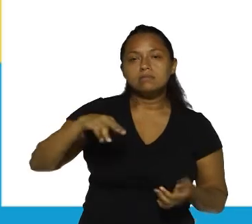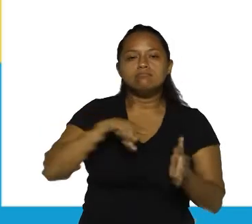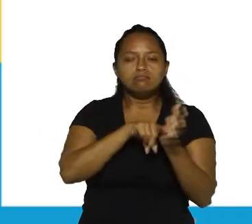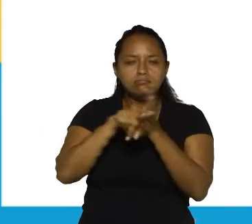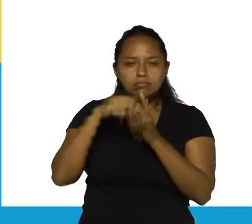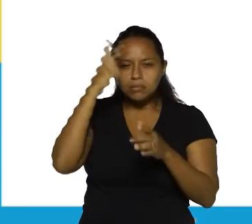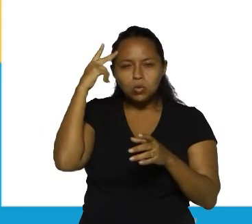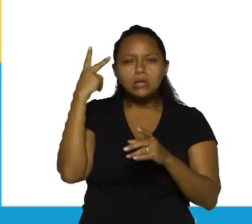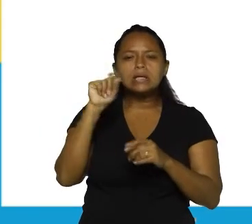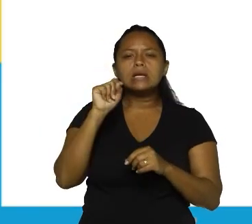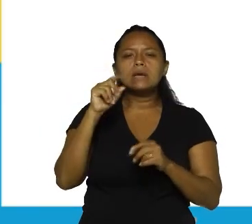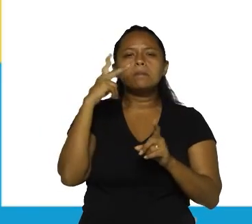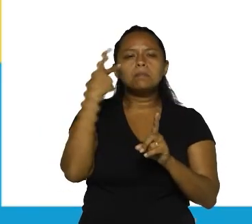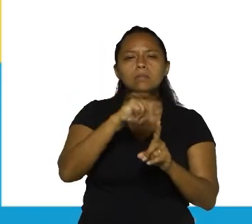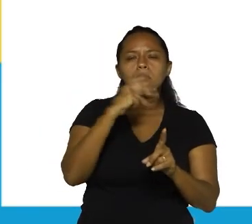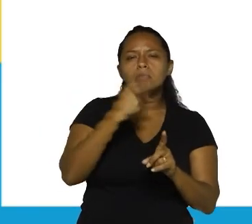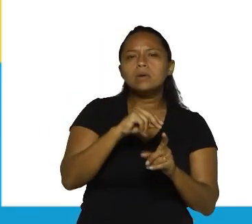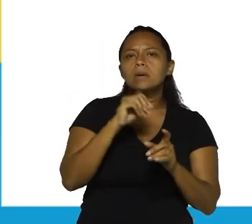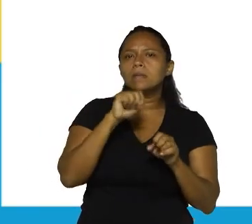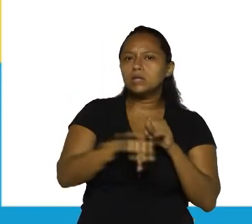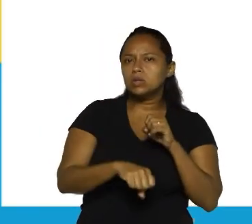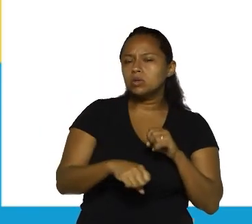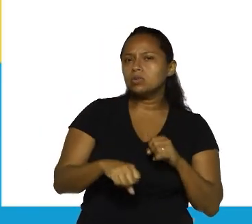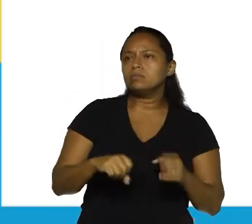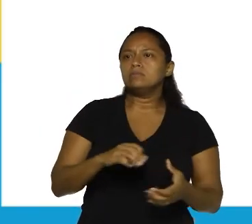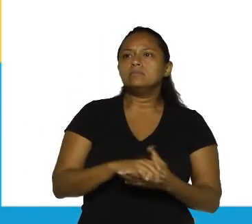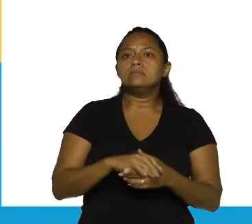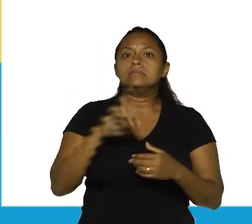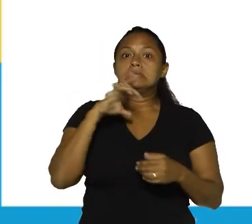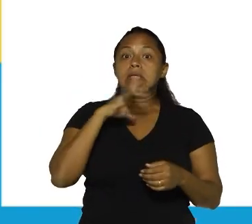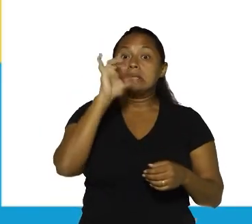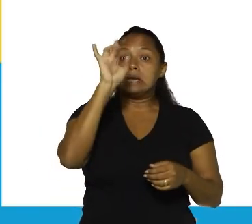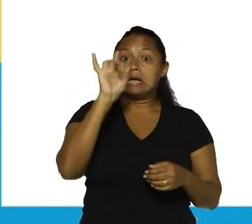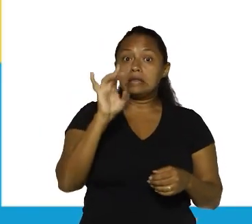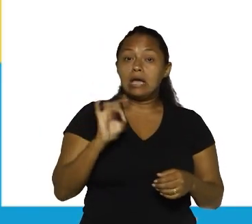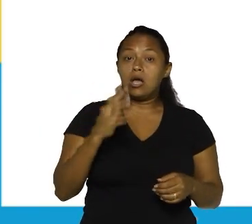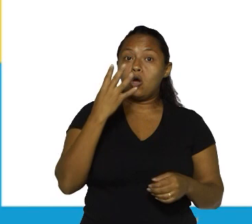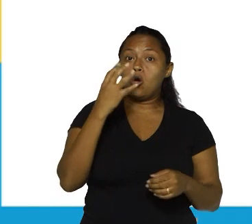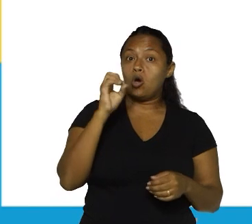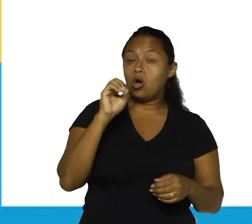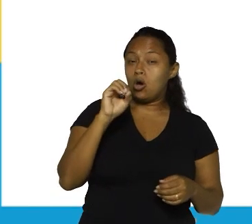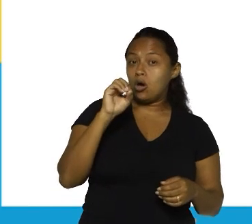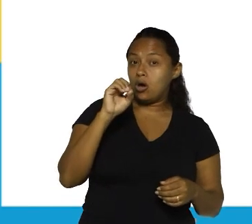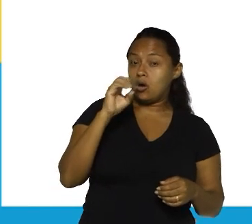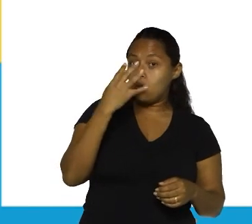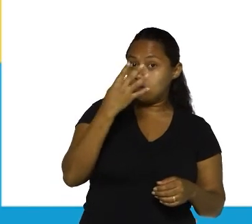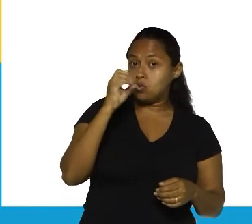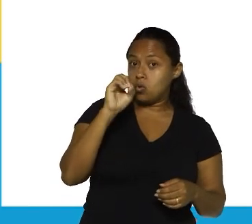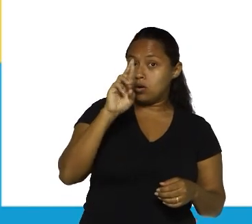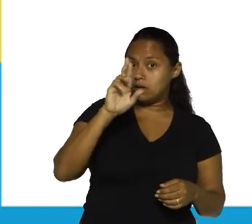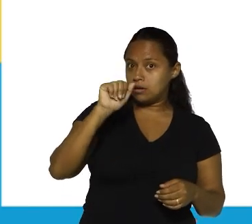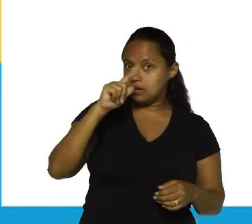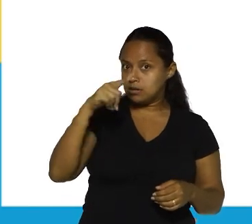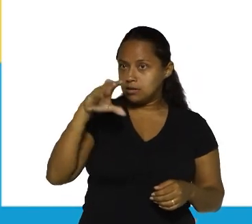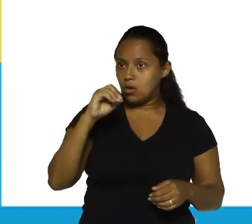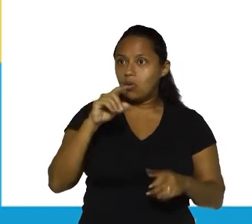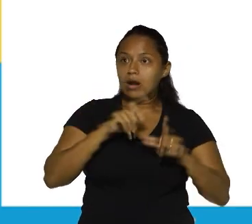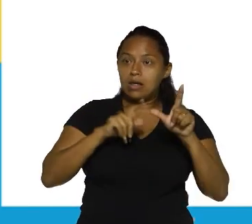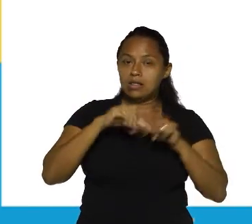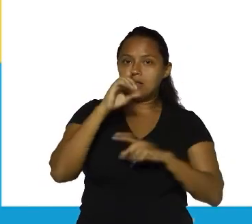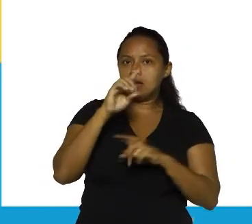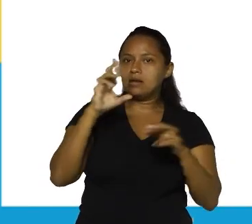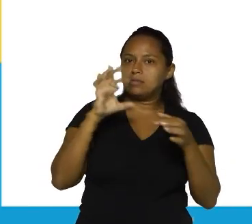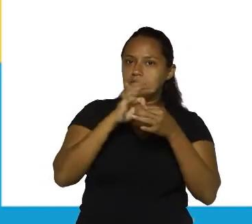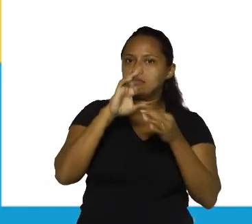linchamento. Então, temos aí quatro orações em cada período. Então, a resposta aqui seria a letra D.